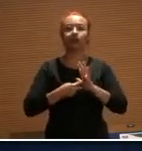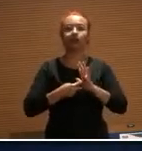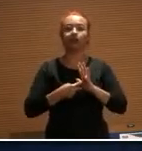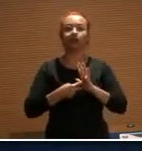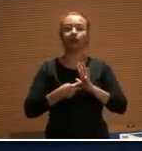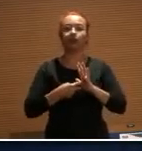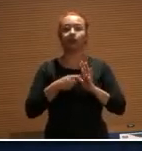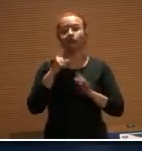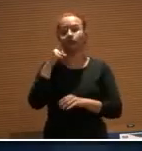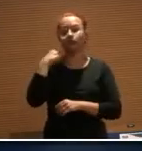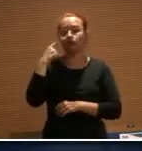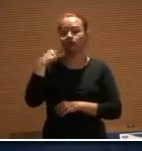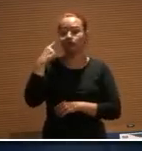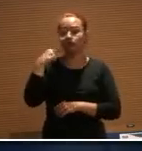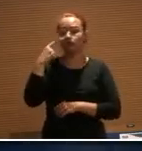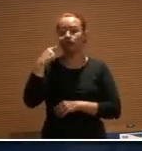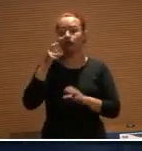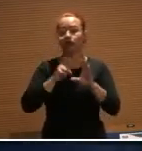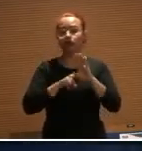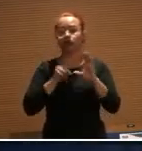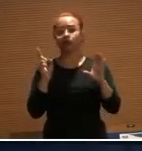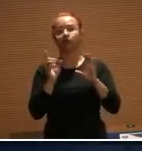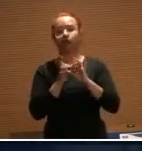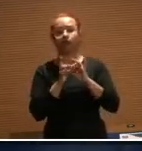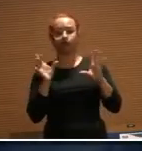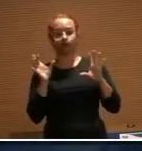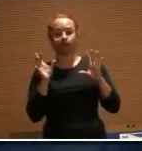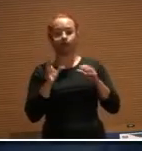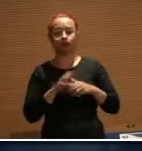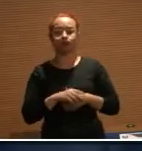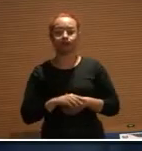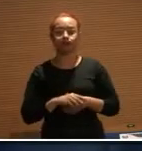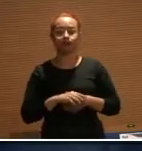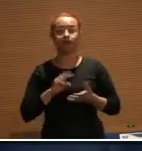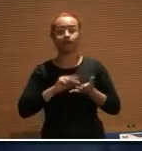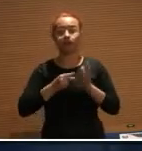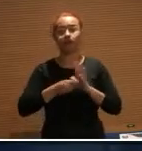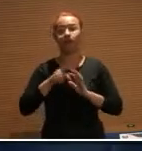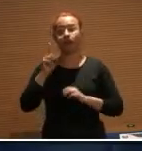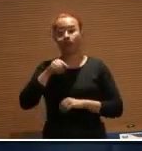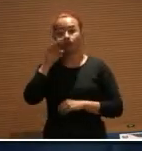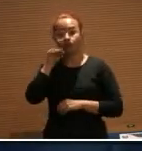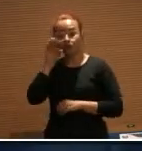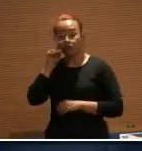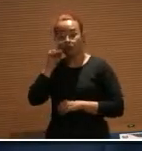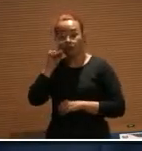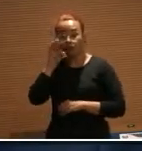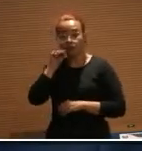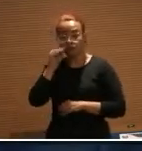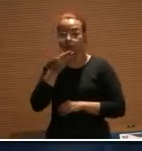advogado autônomo. Você tem uma figura de advogado empregado.